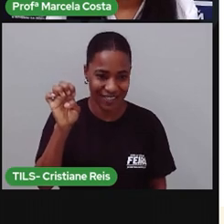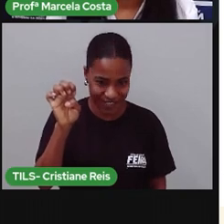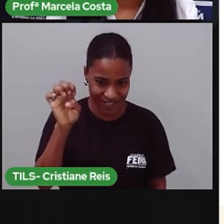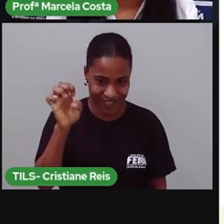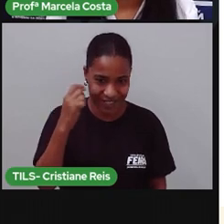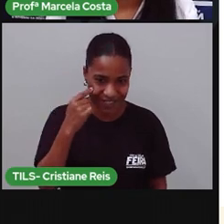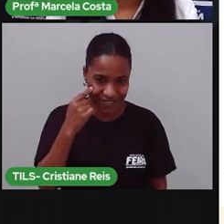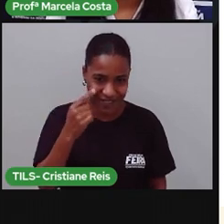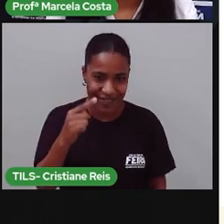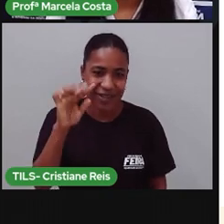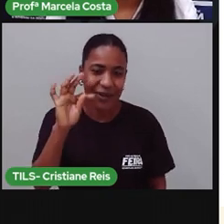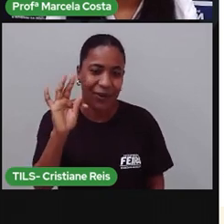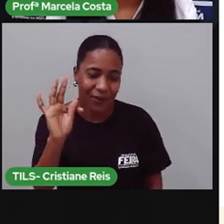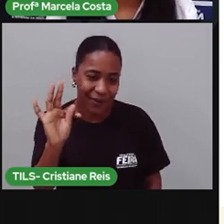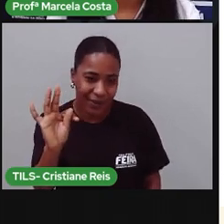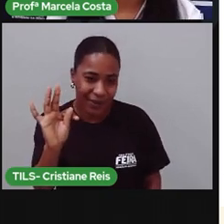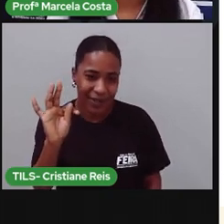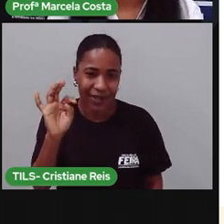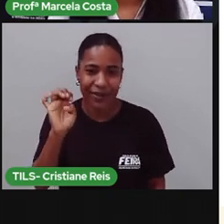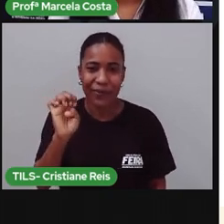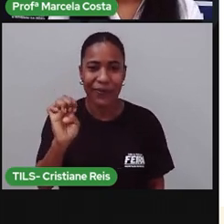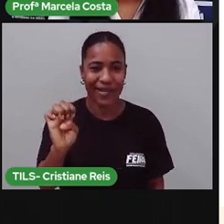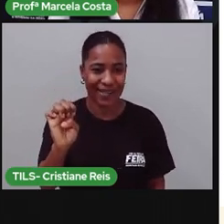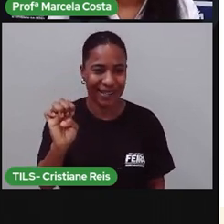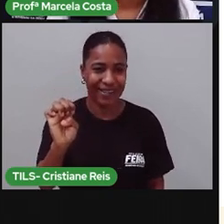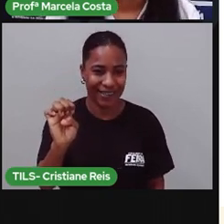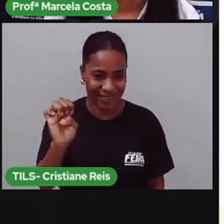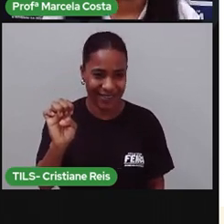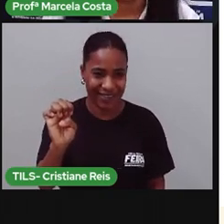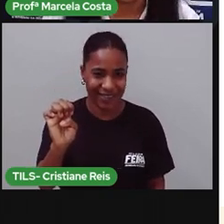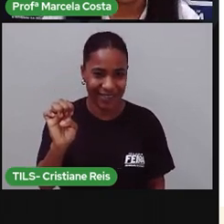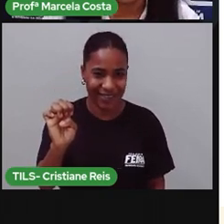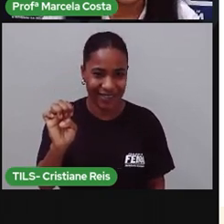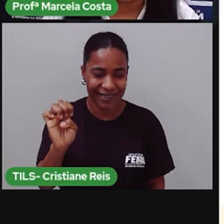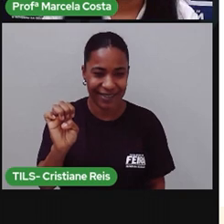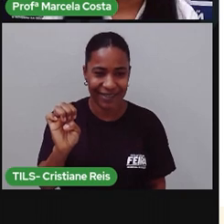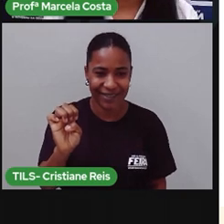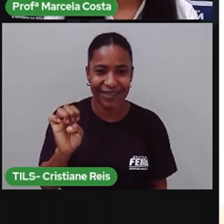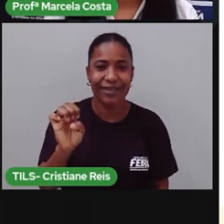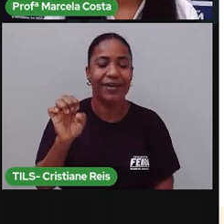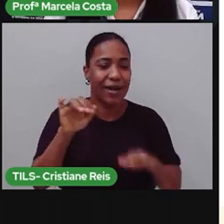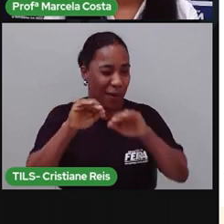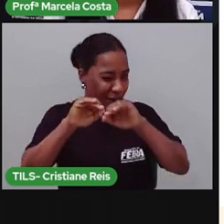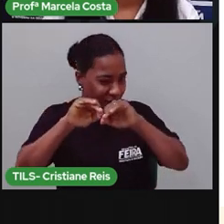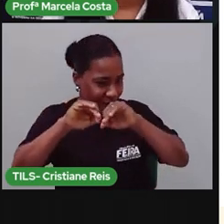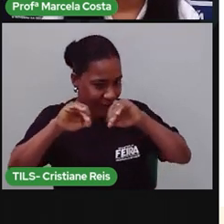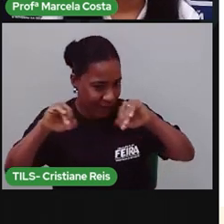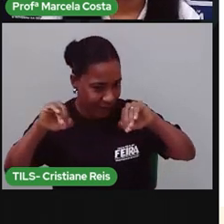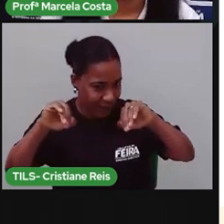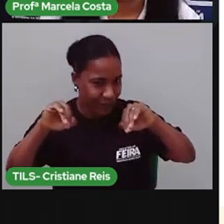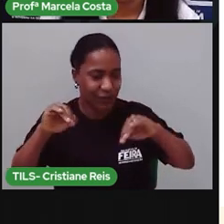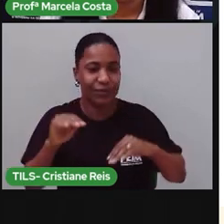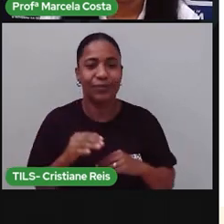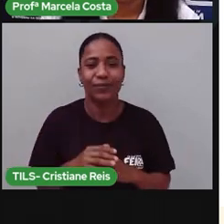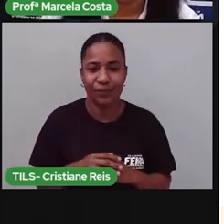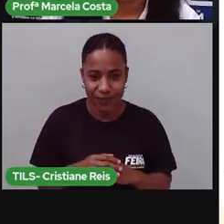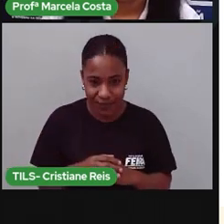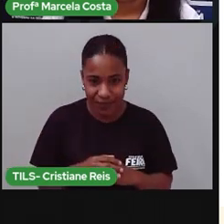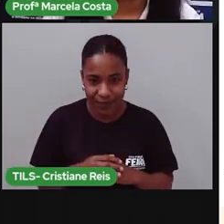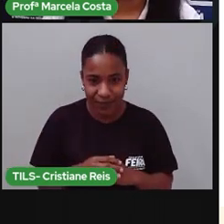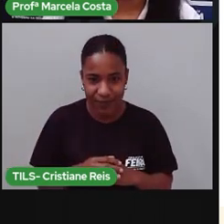O T e o E Dou um outro espaço e coloco